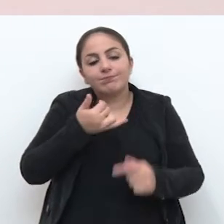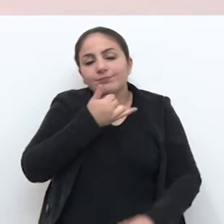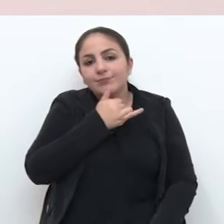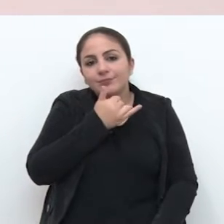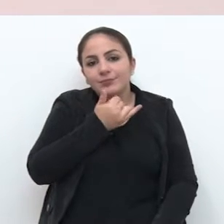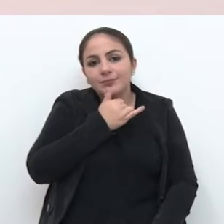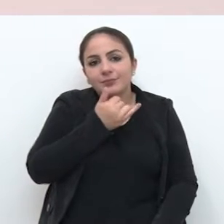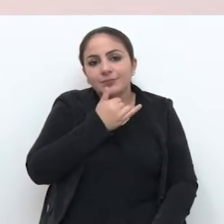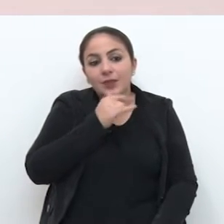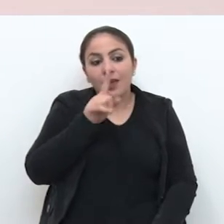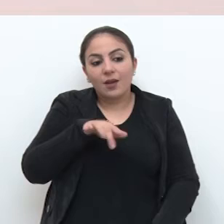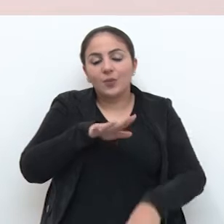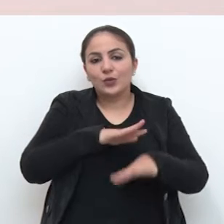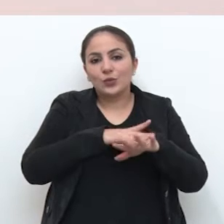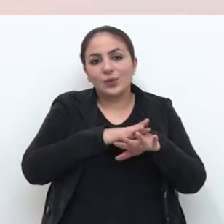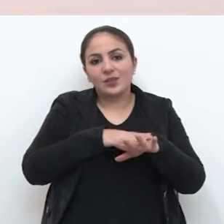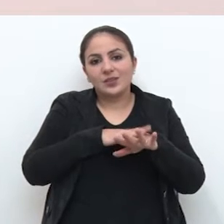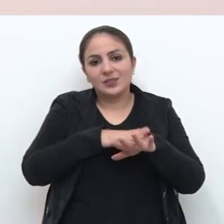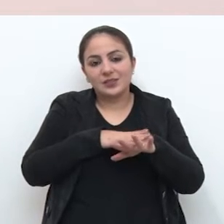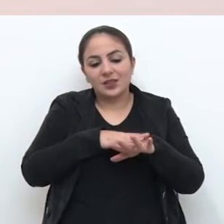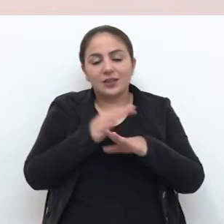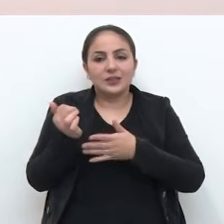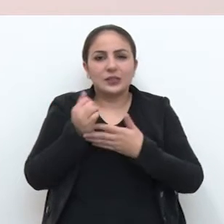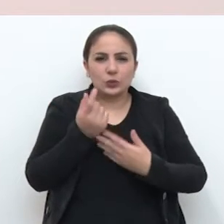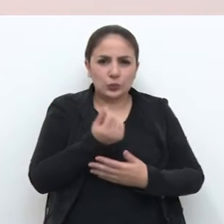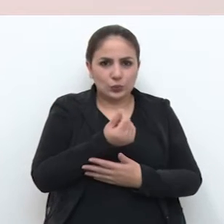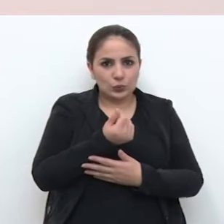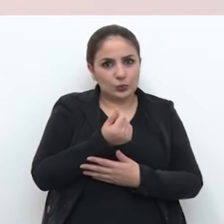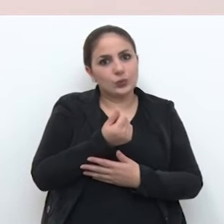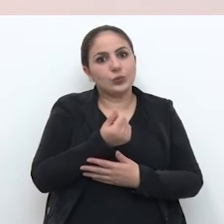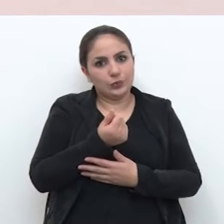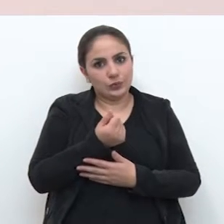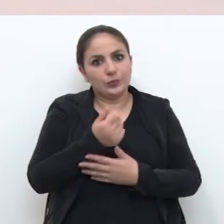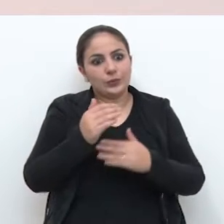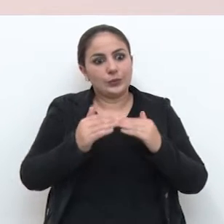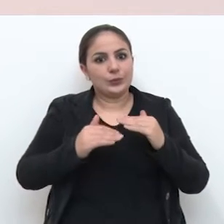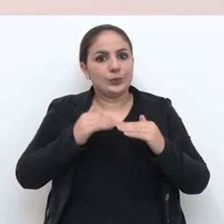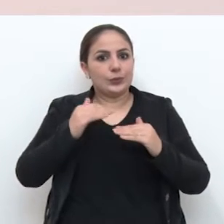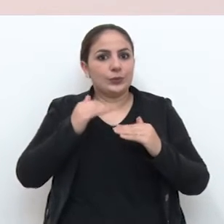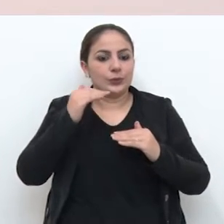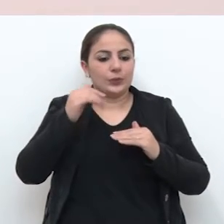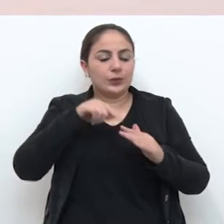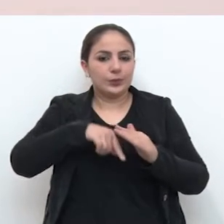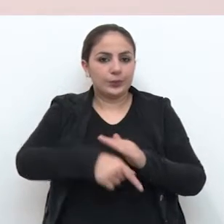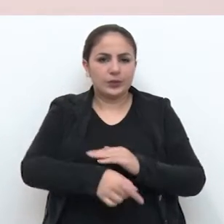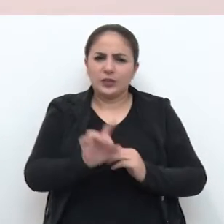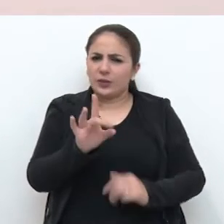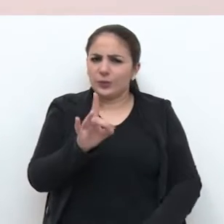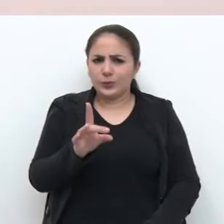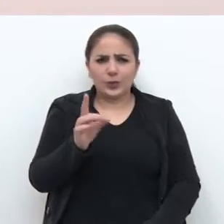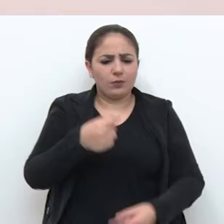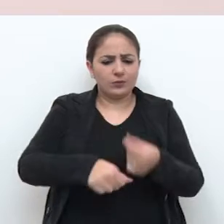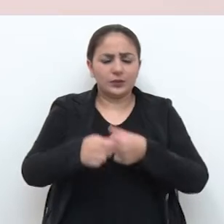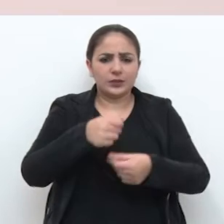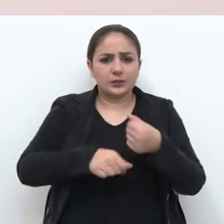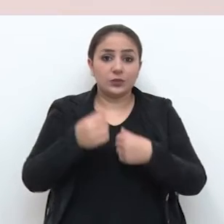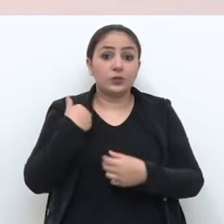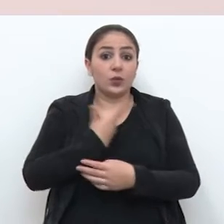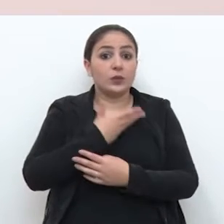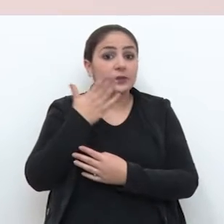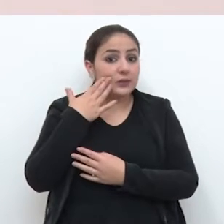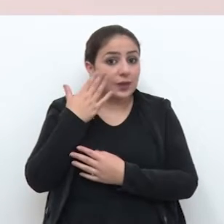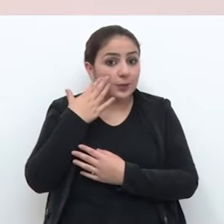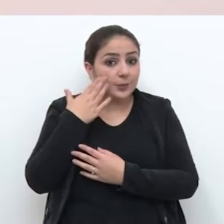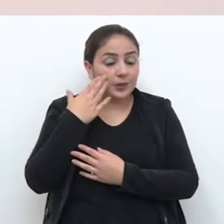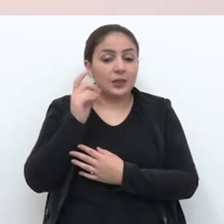e, infelizmente, é uma doença que traz um custo muito elevado. Não só financeiro, a gente sabe que o